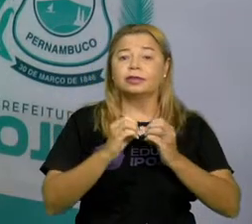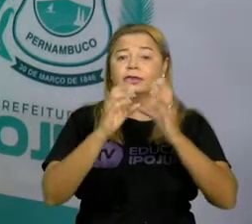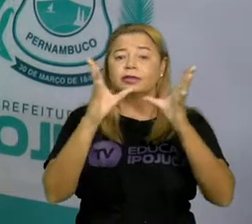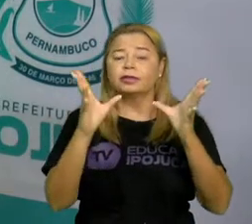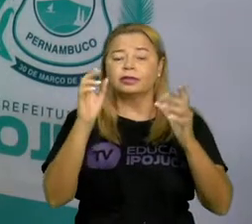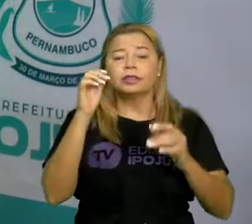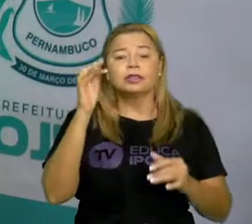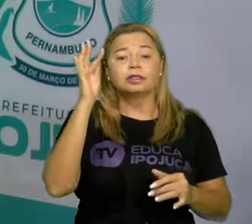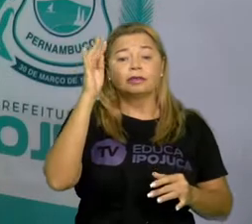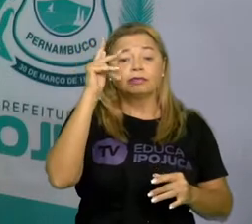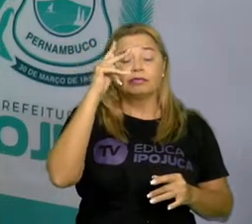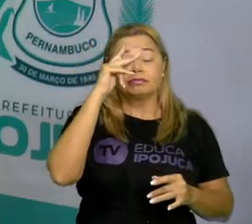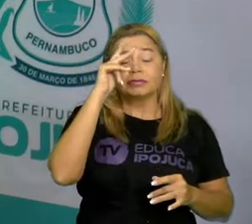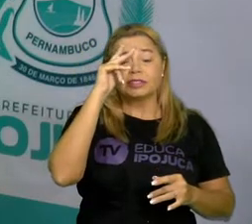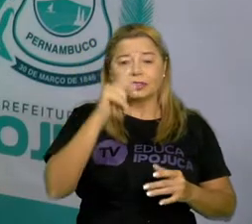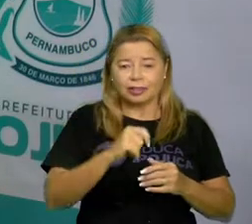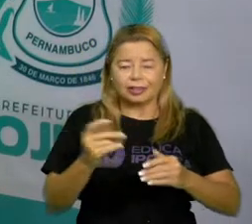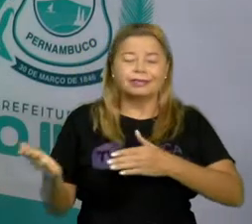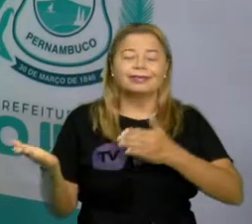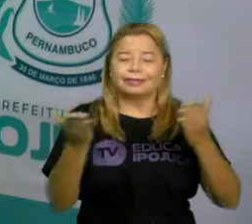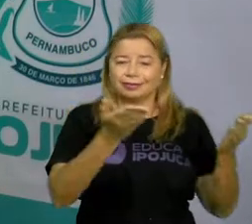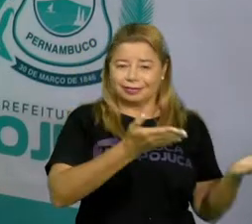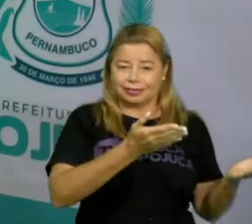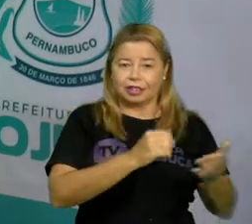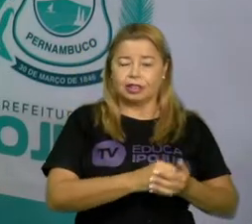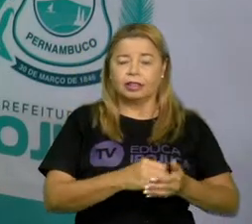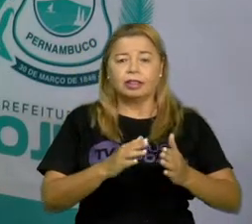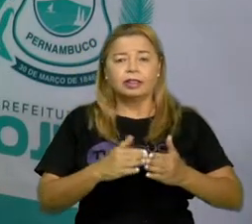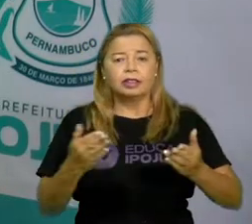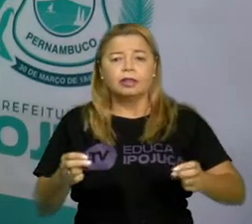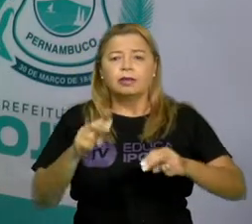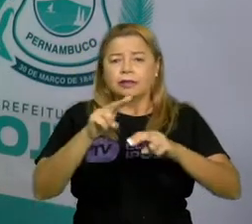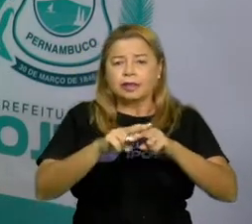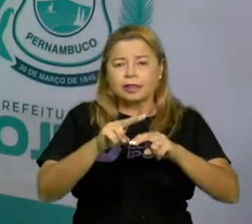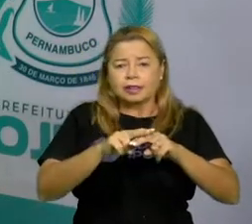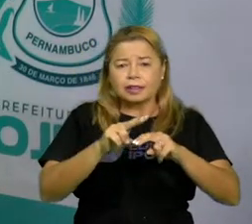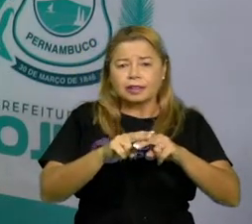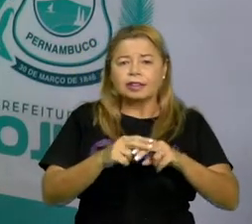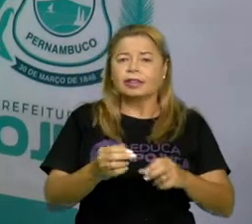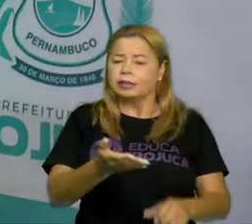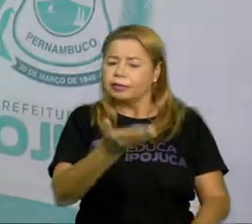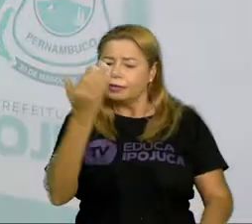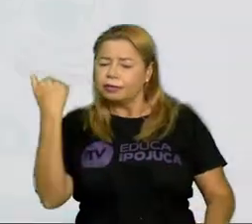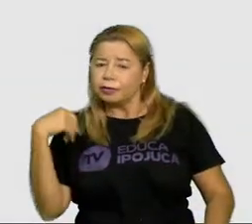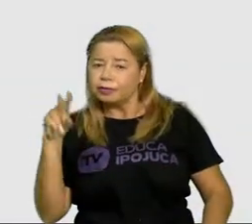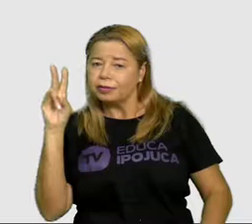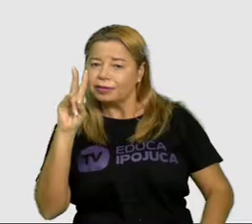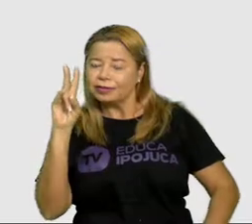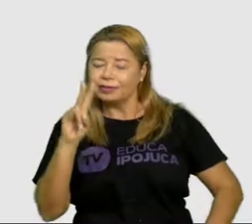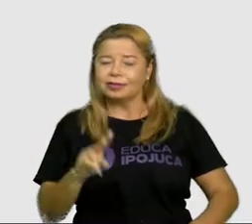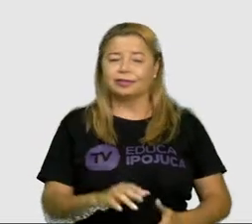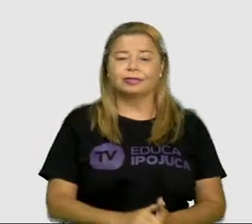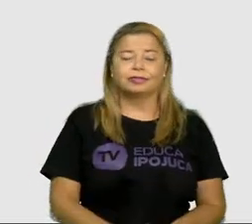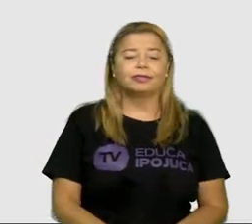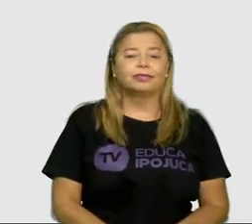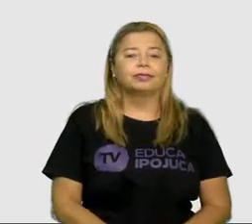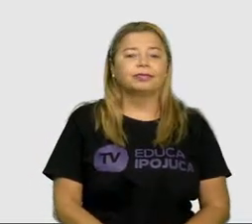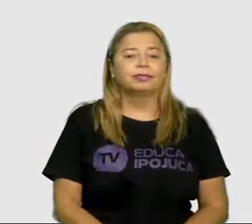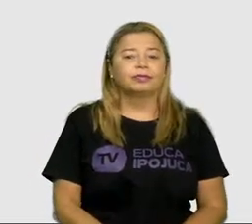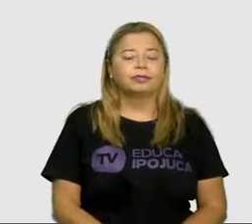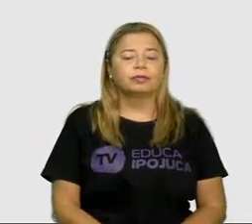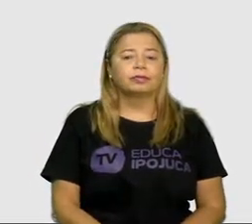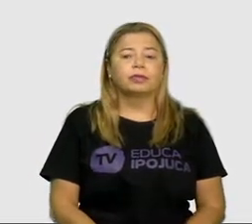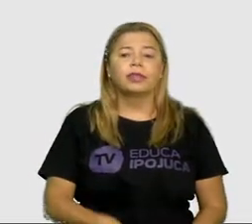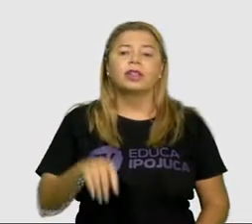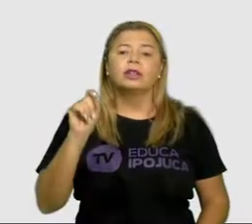certo? Todo mundo convidado? Senta aí no sofá e vamos juntos. Então, o que